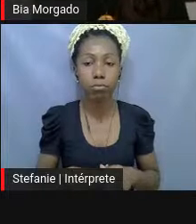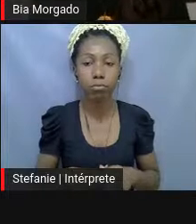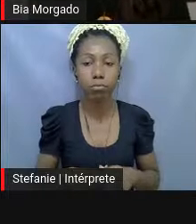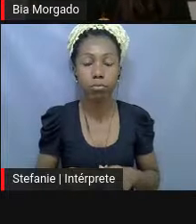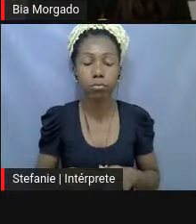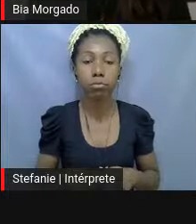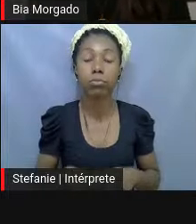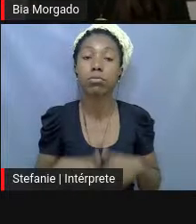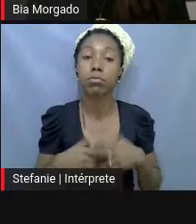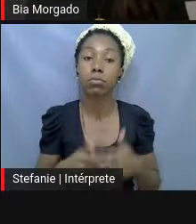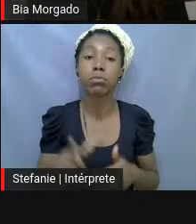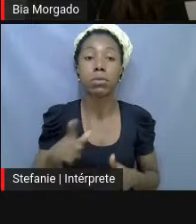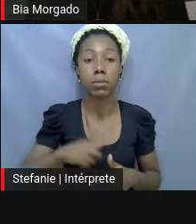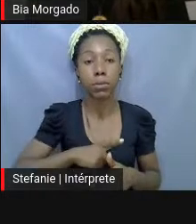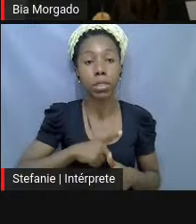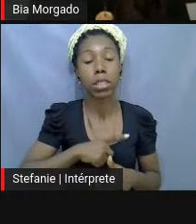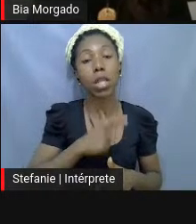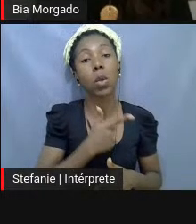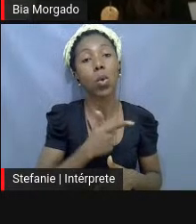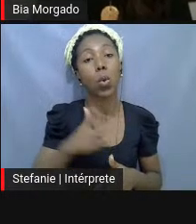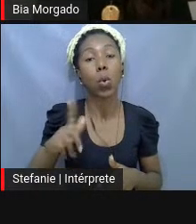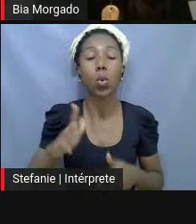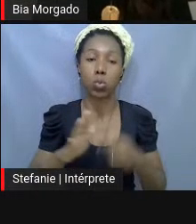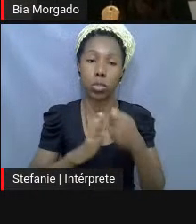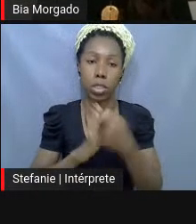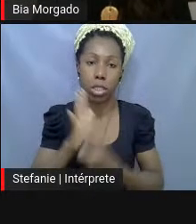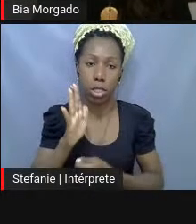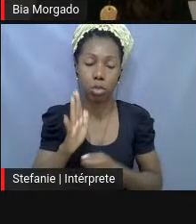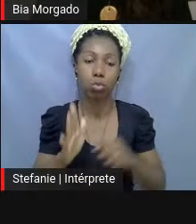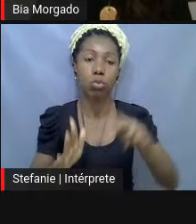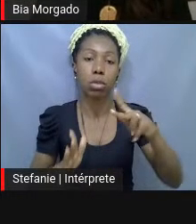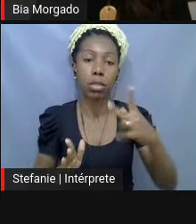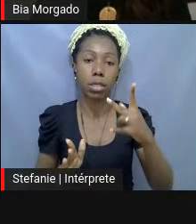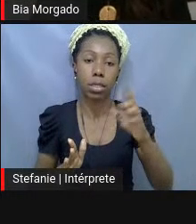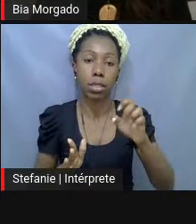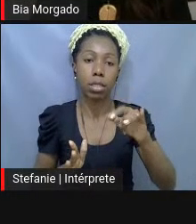Aqui tem mais um trecho do Oiticica que eu vou...